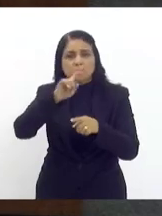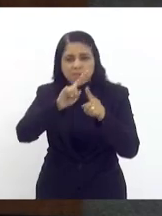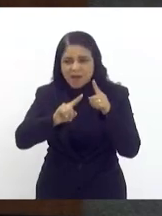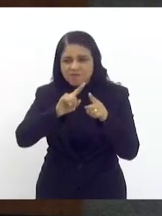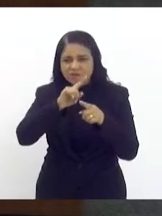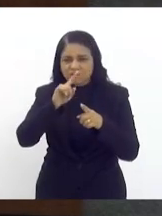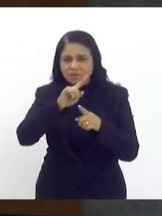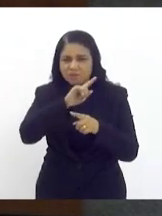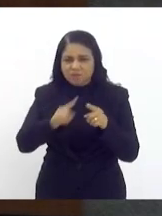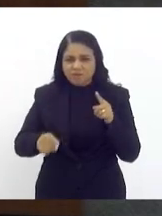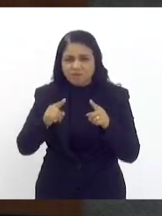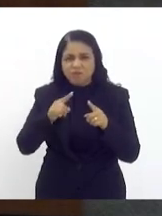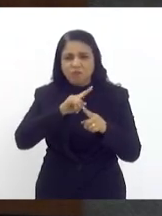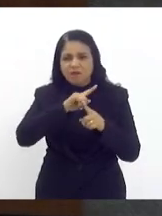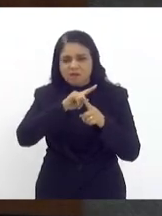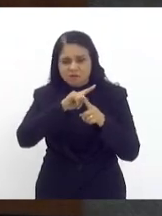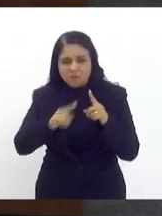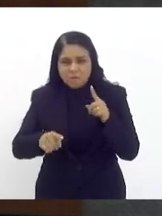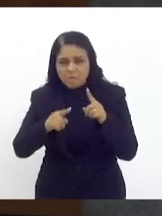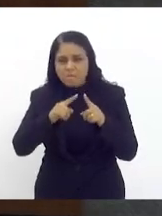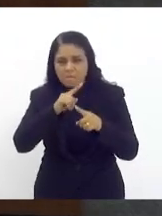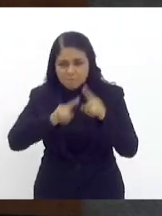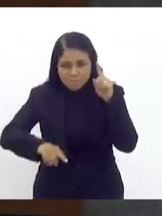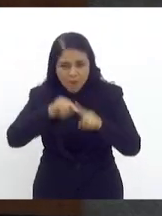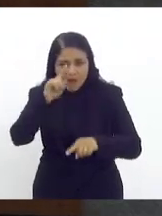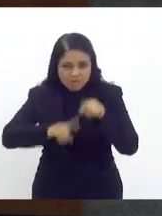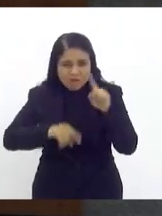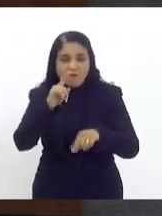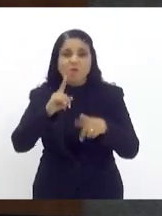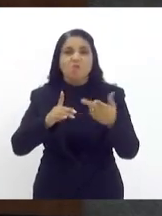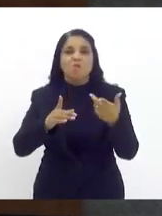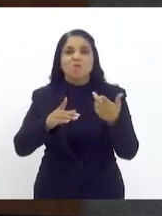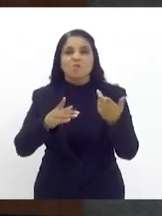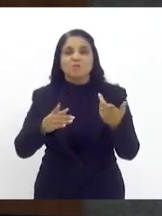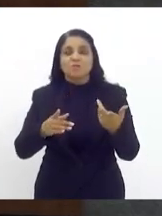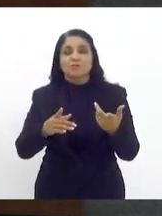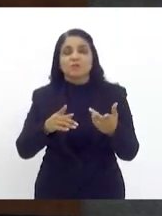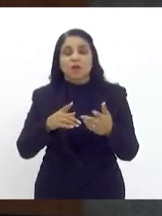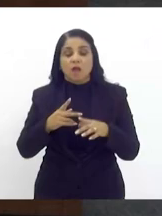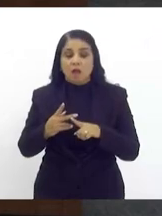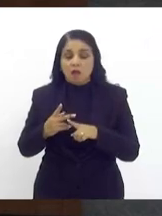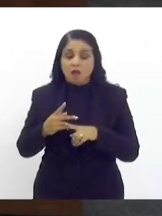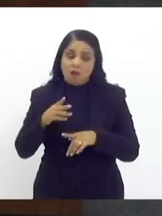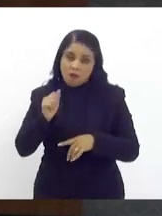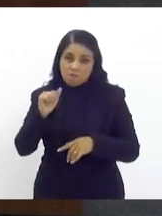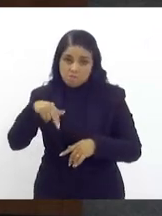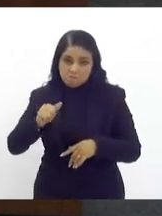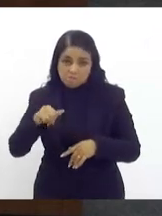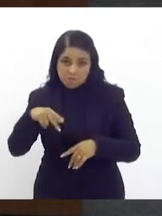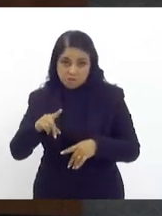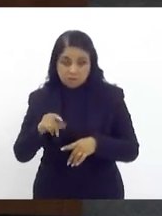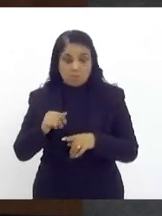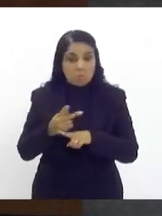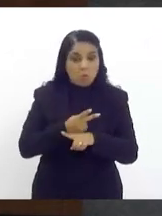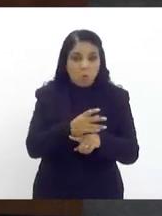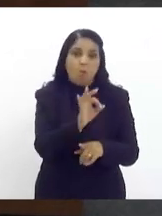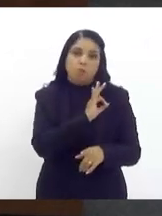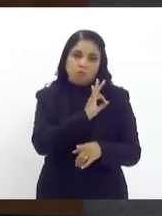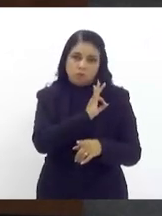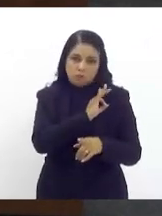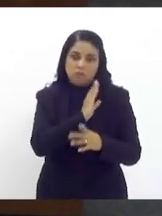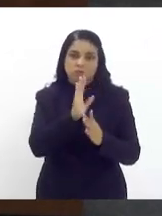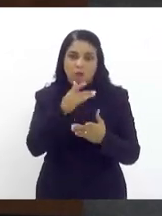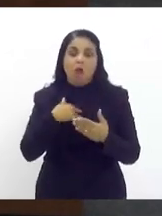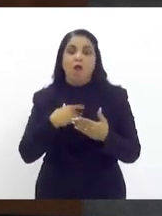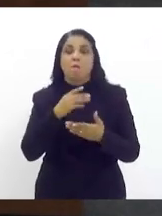discriminações contra a Amanda. A Amanda procurou a polícia, a nossa polícia registrou a queixa,